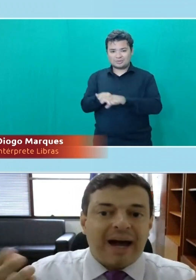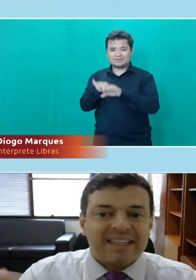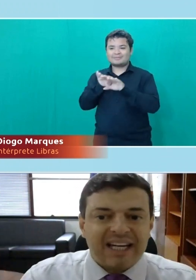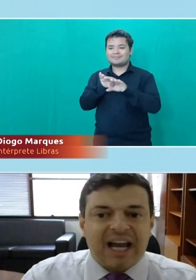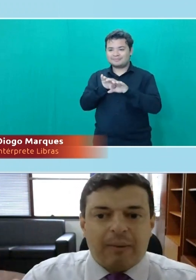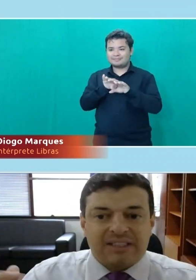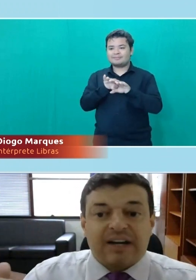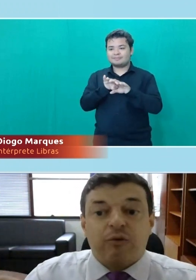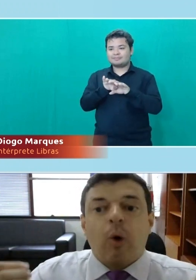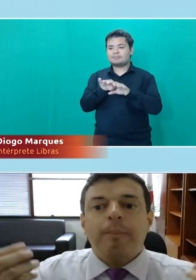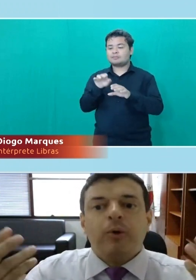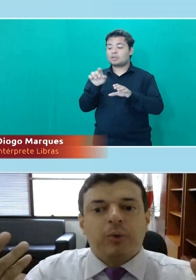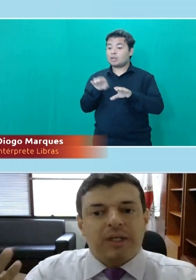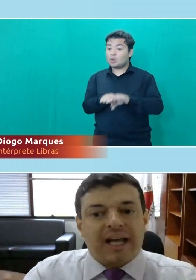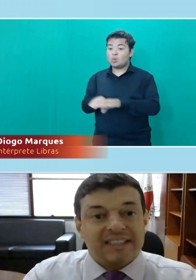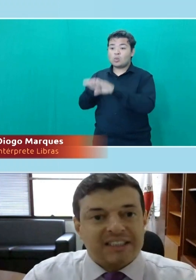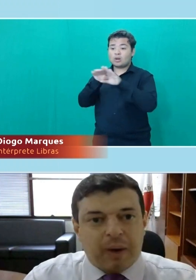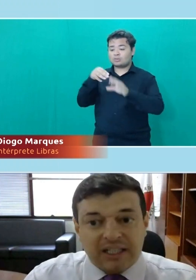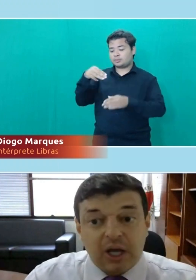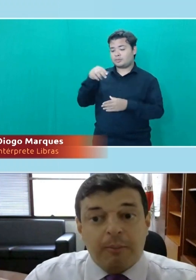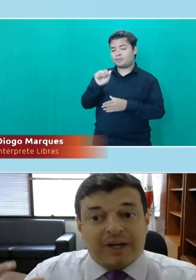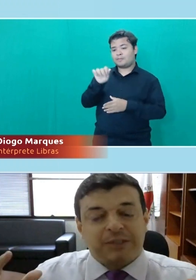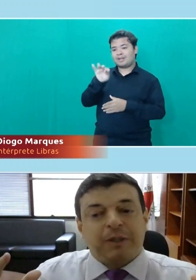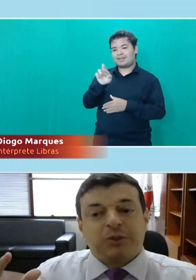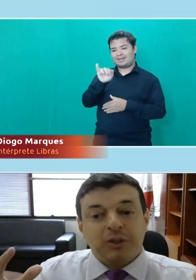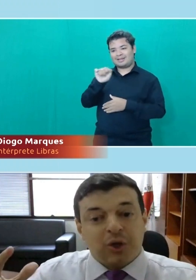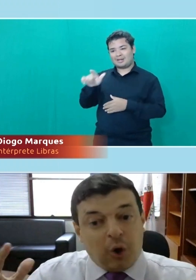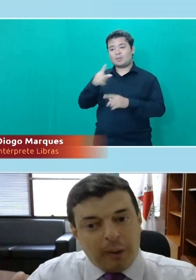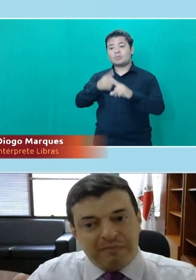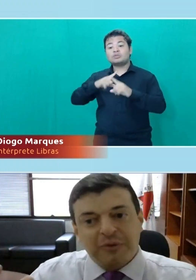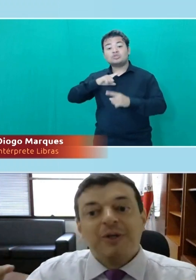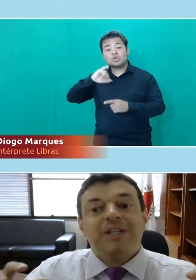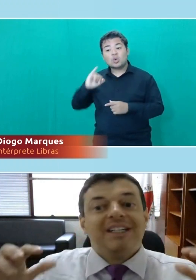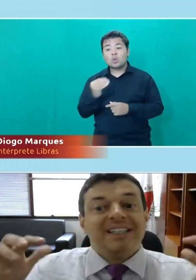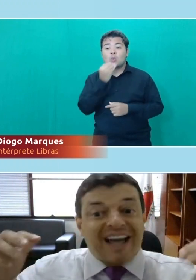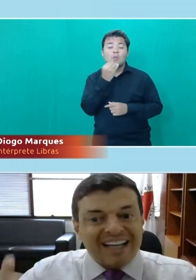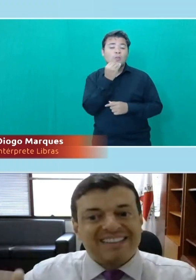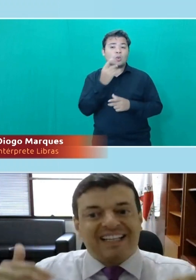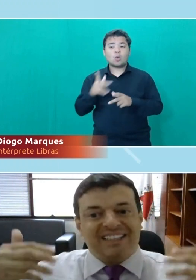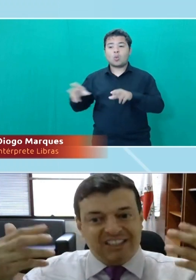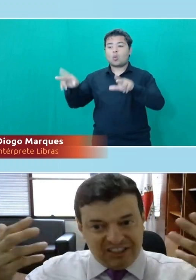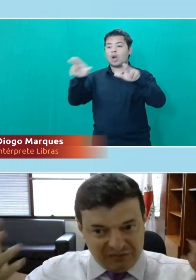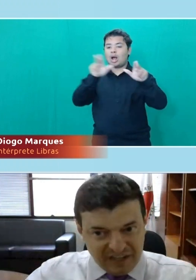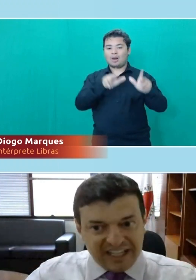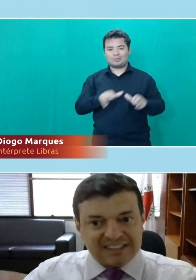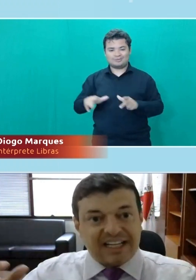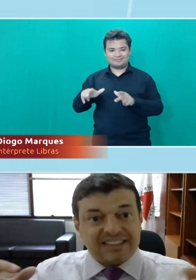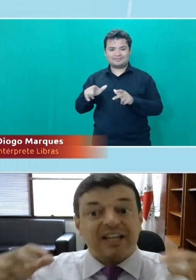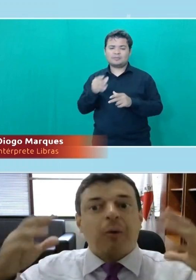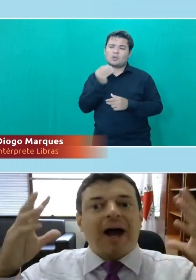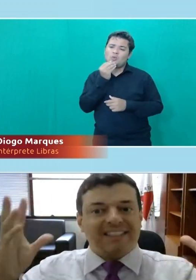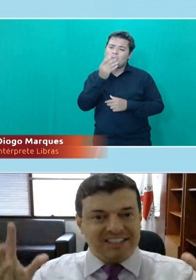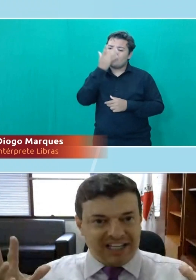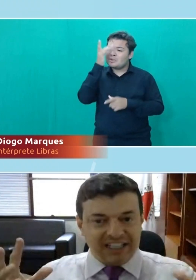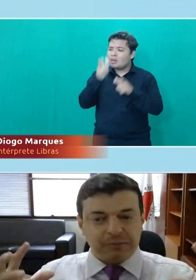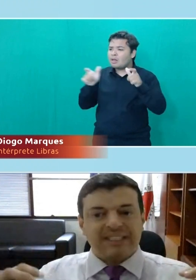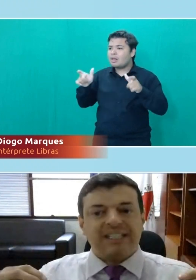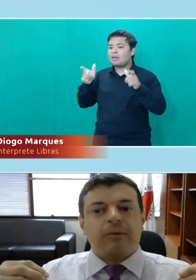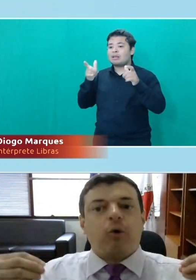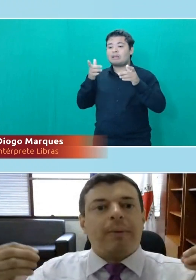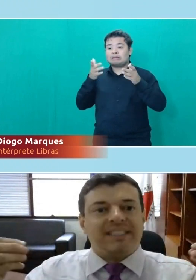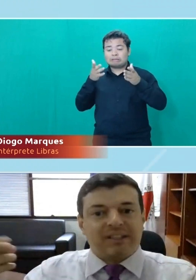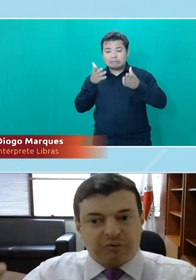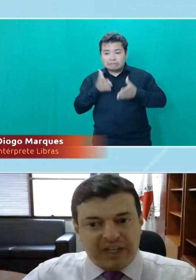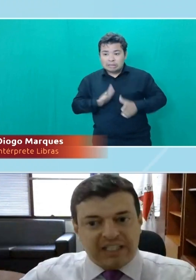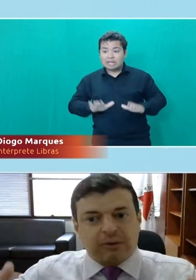igualdade material. Elas davam oportunidades iguais. Porque as pessoas, óbvio, nascem diferentes, nascem iguais em direitos,